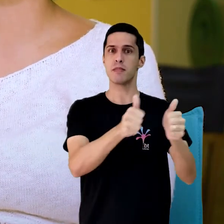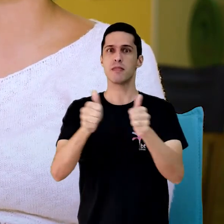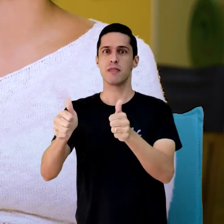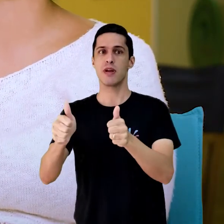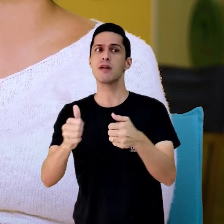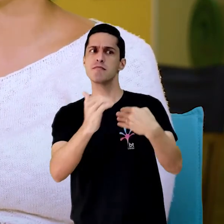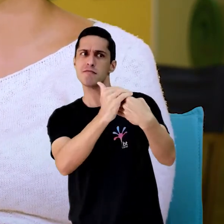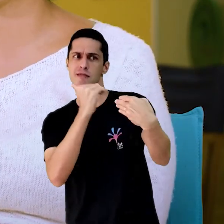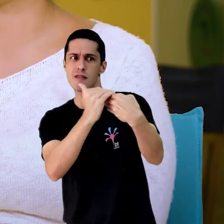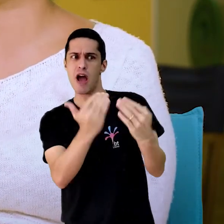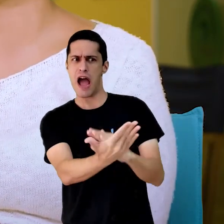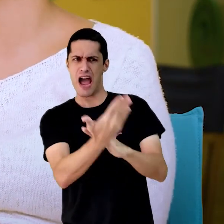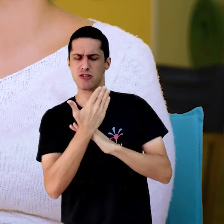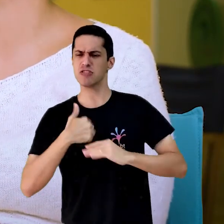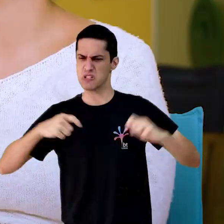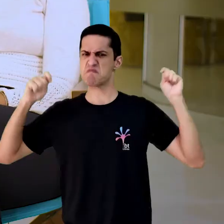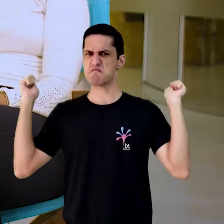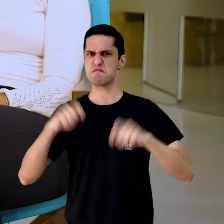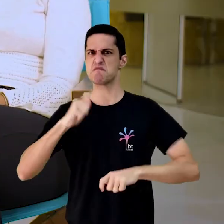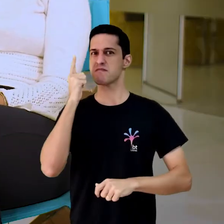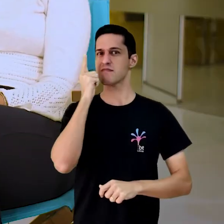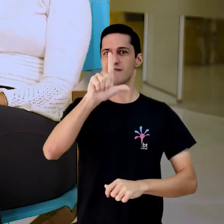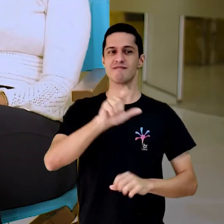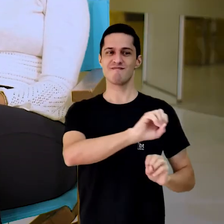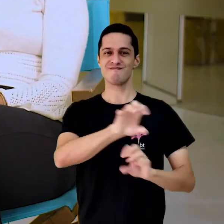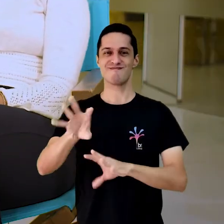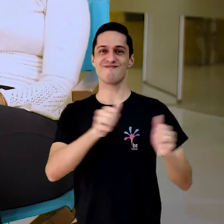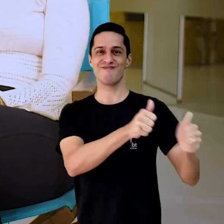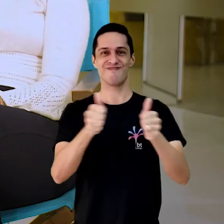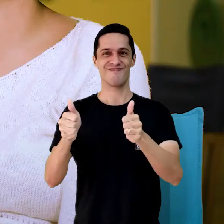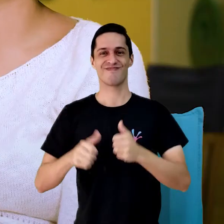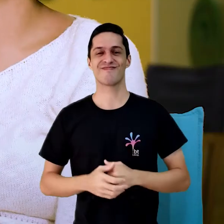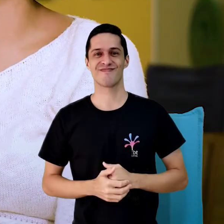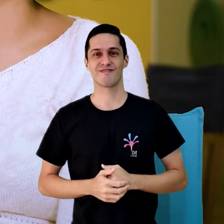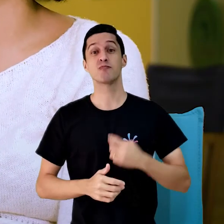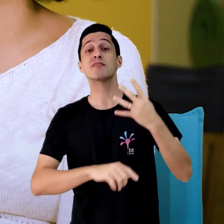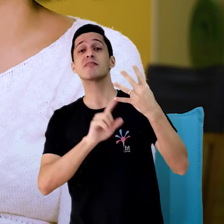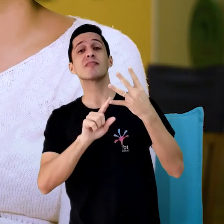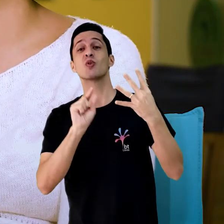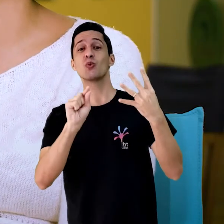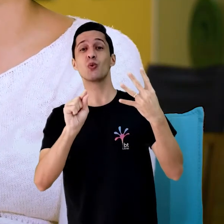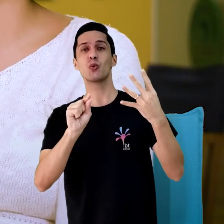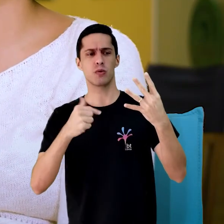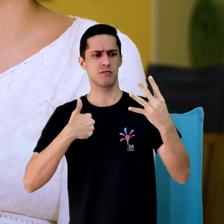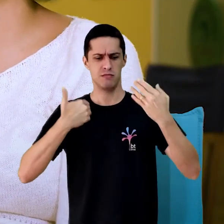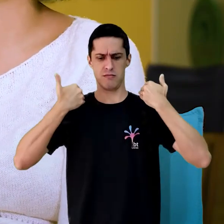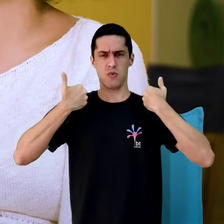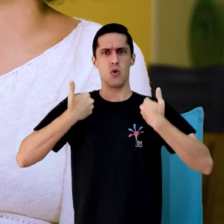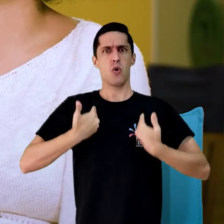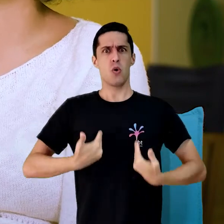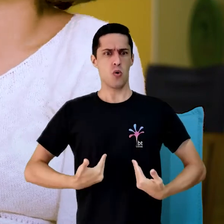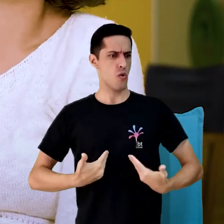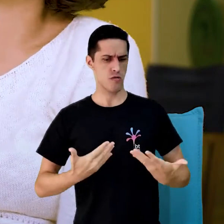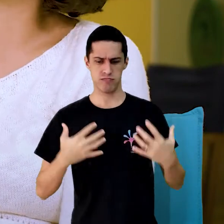pessoas de que elas são capazes de atingir o que elas buscam. A última fonte são os indicadores fisiológicos, que eles podem atuar como termômetros de